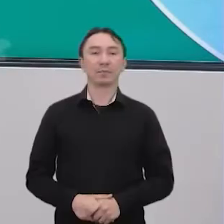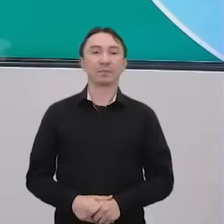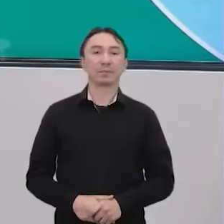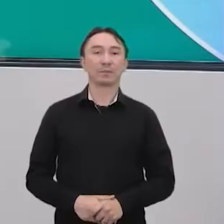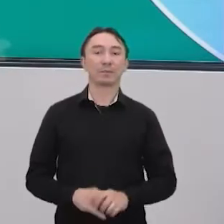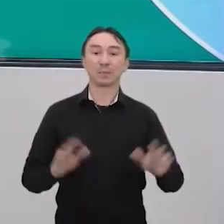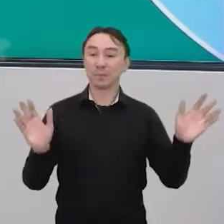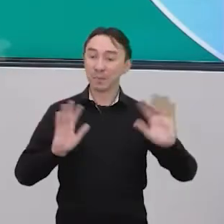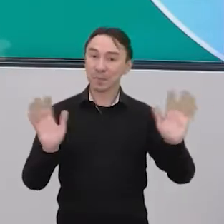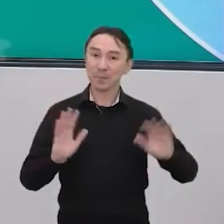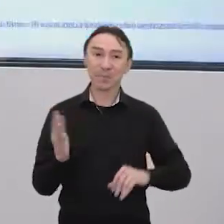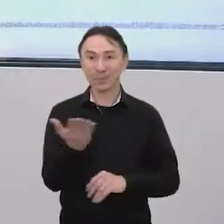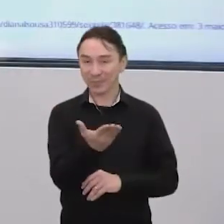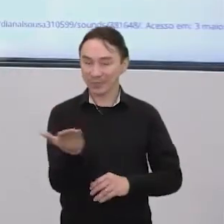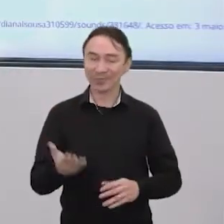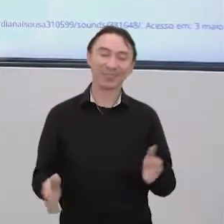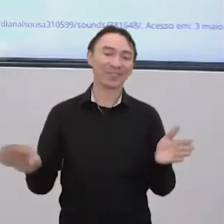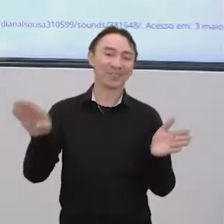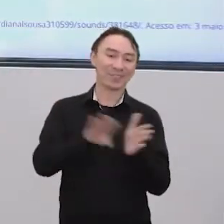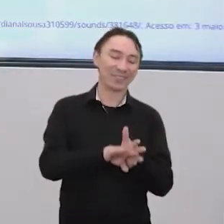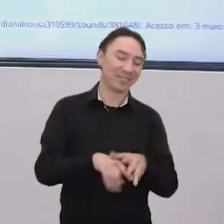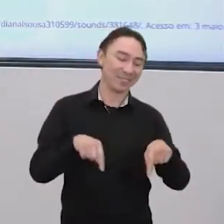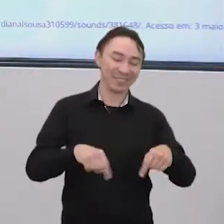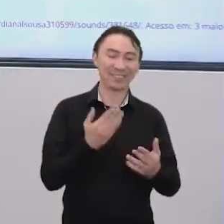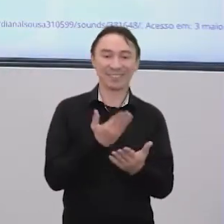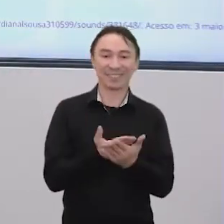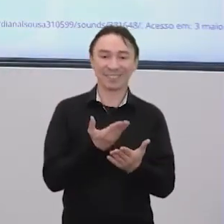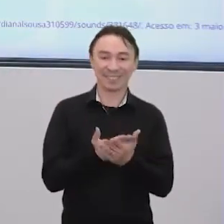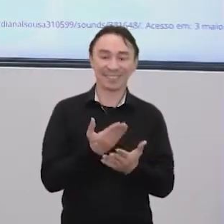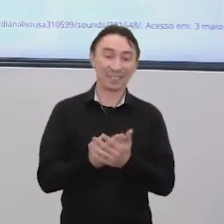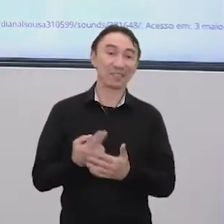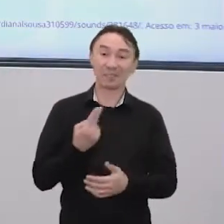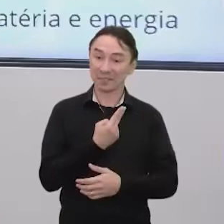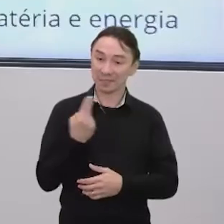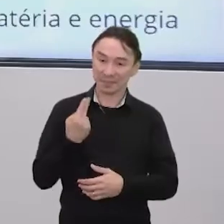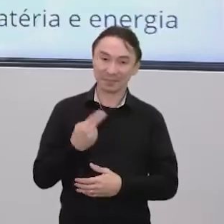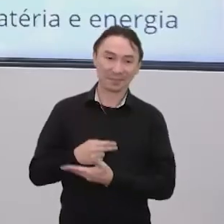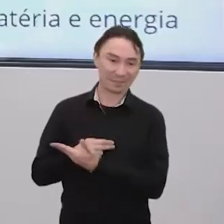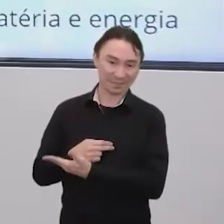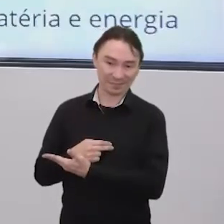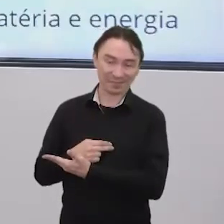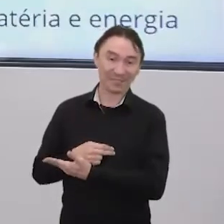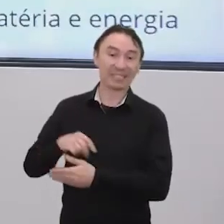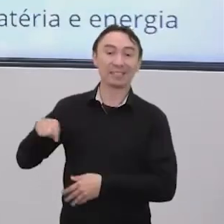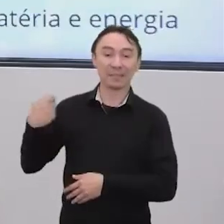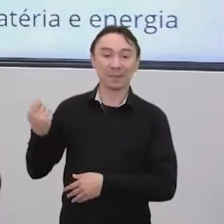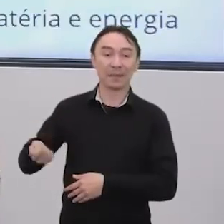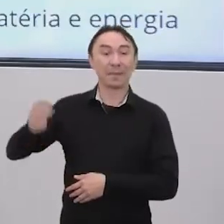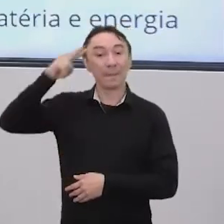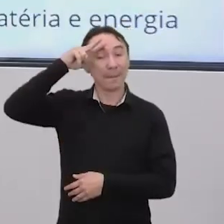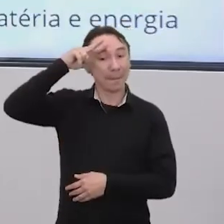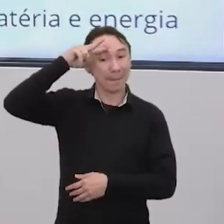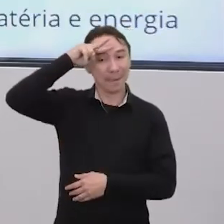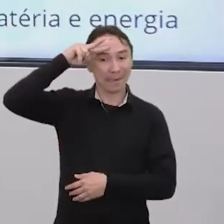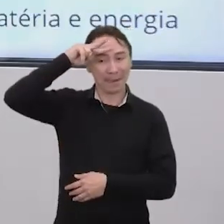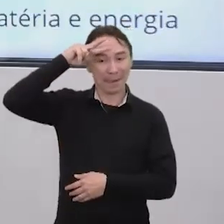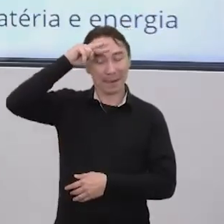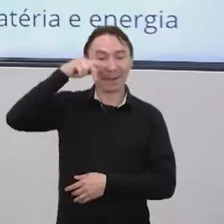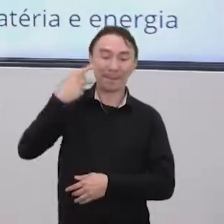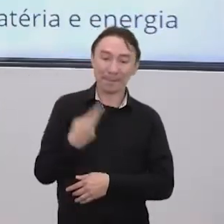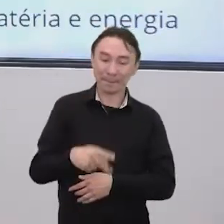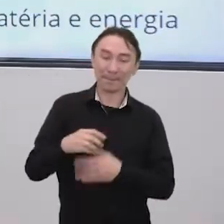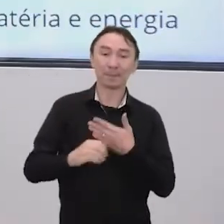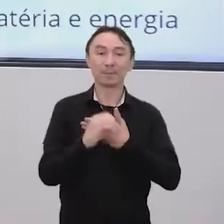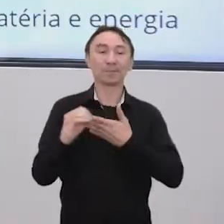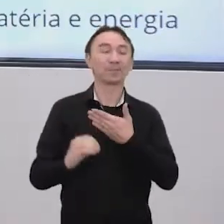Oi gente, que bom que vocês chegaram aqui para a nossa aula. Eu sou a Vivi, professora de vocês aqui pelo Centro de Mídias. Nós vamos começar a nossa aula